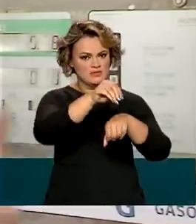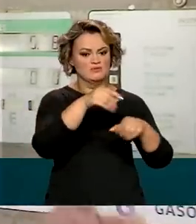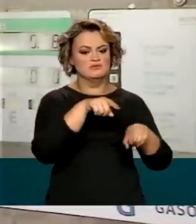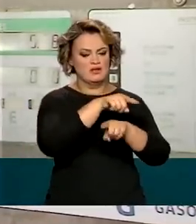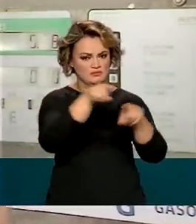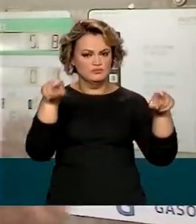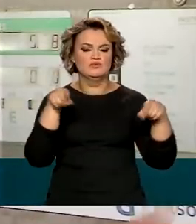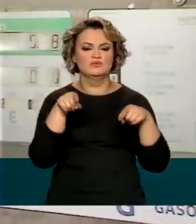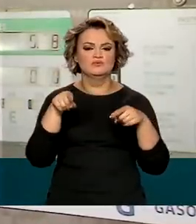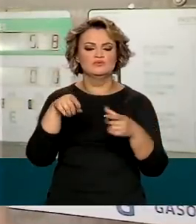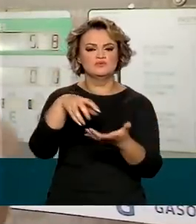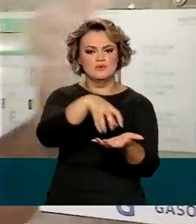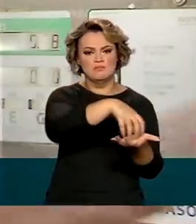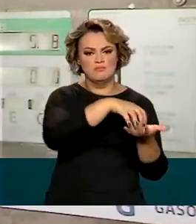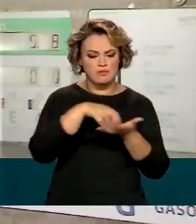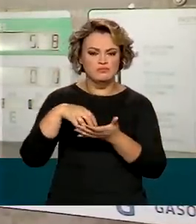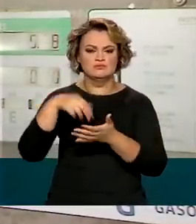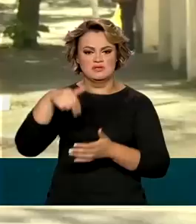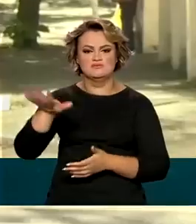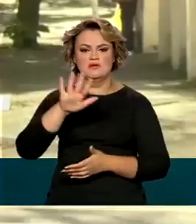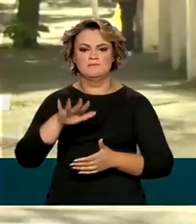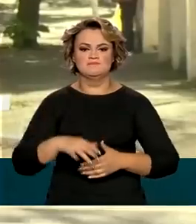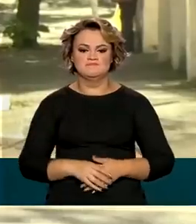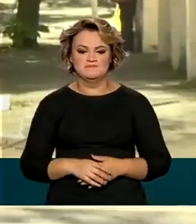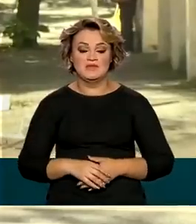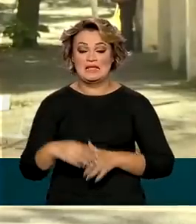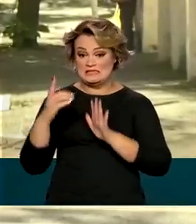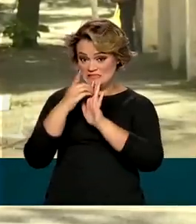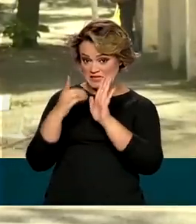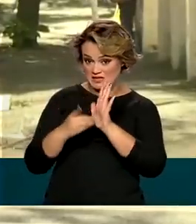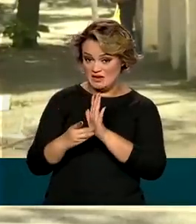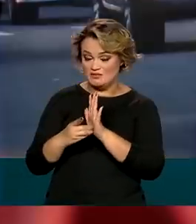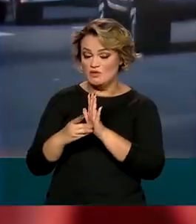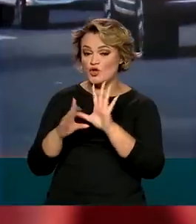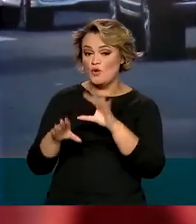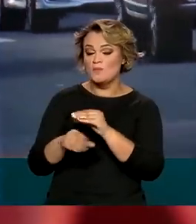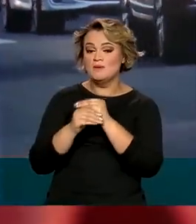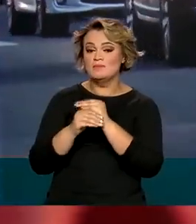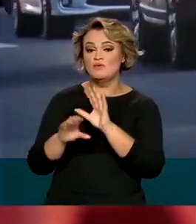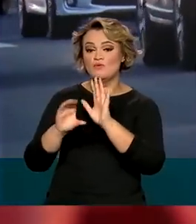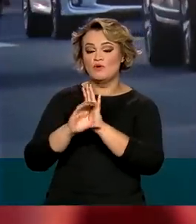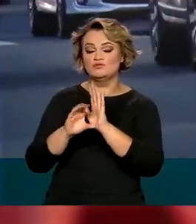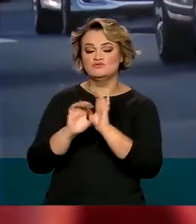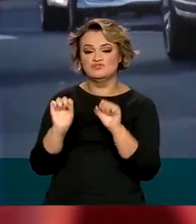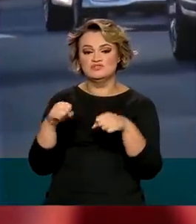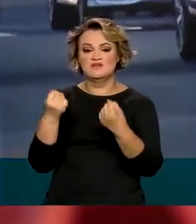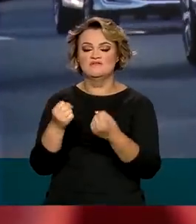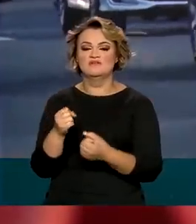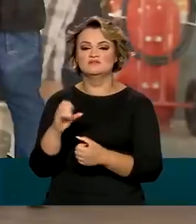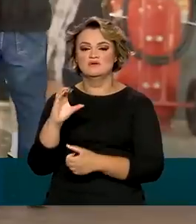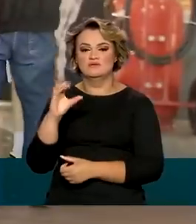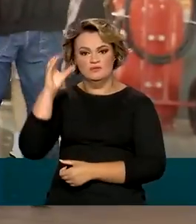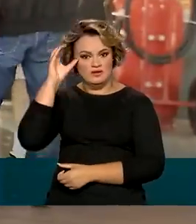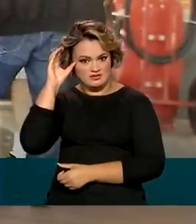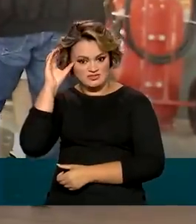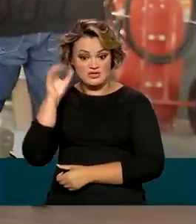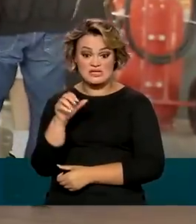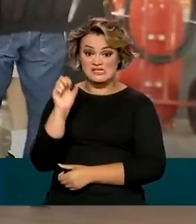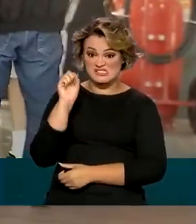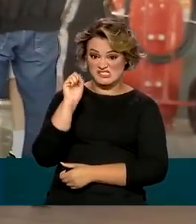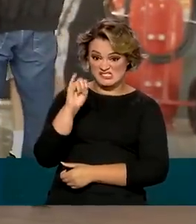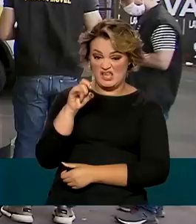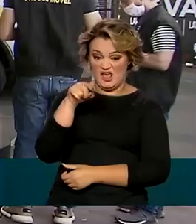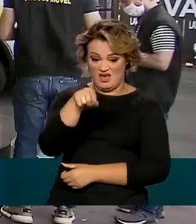pedindo a todos os postos em todo nível nacional. O decreto complementa o Código de Defesa do Consumidor. Caso o